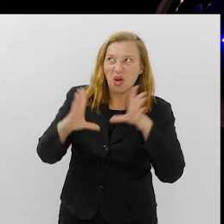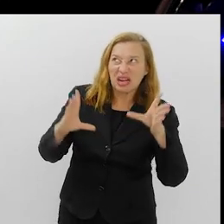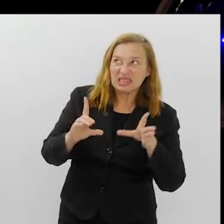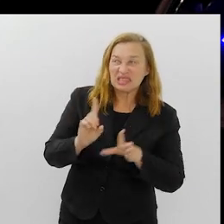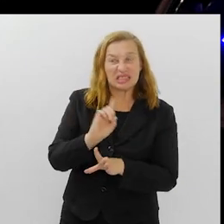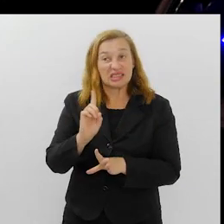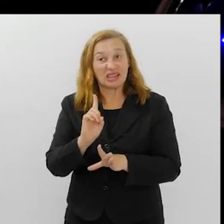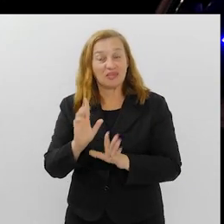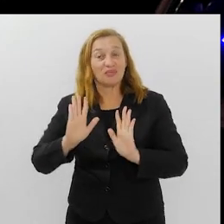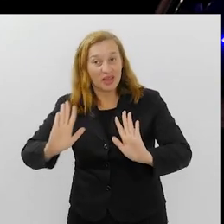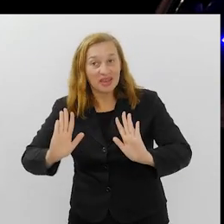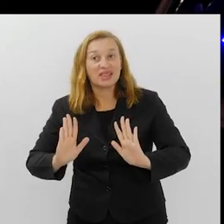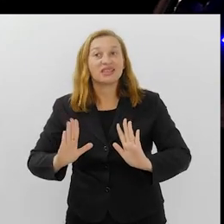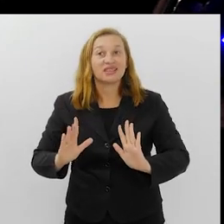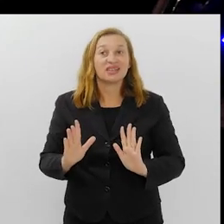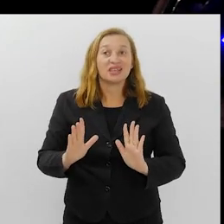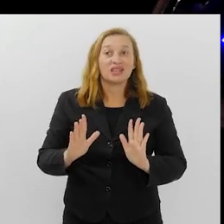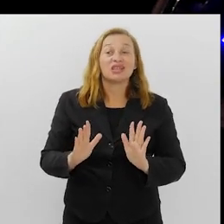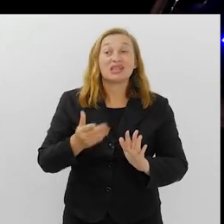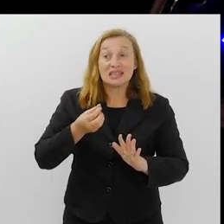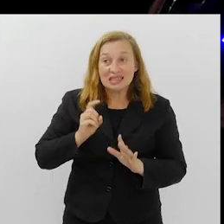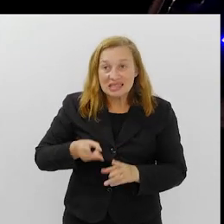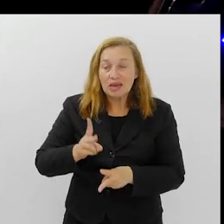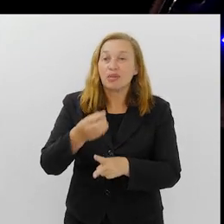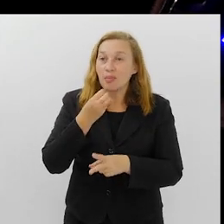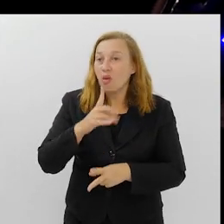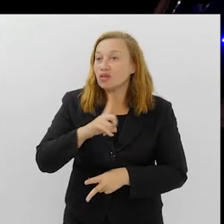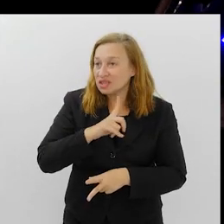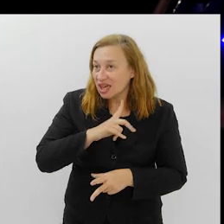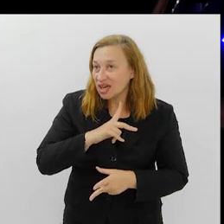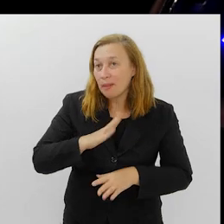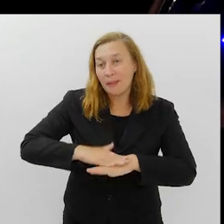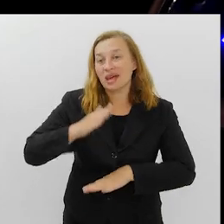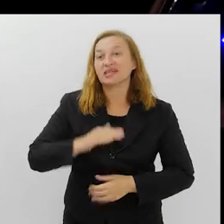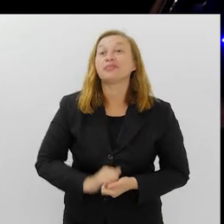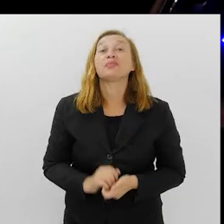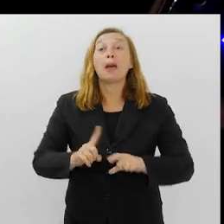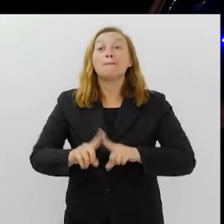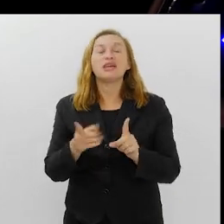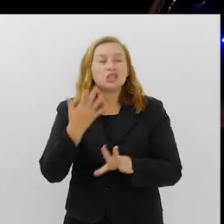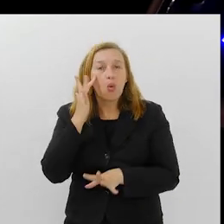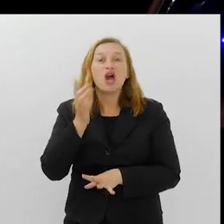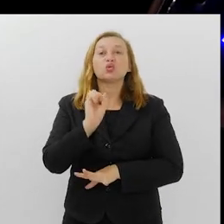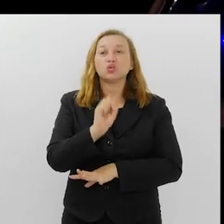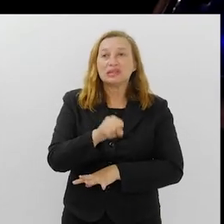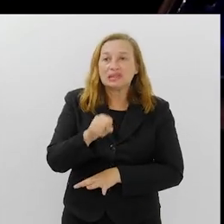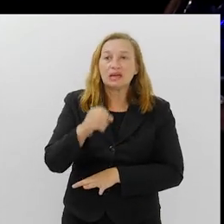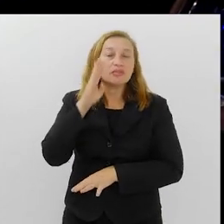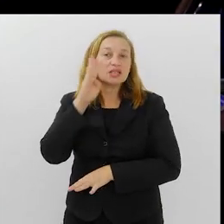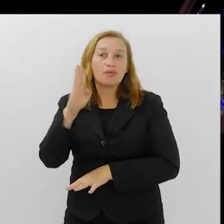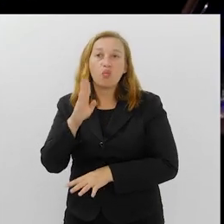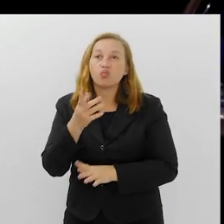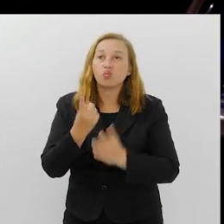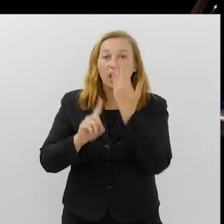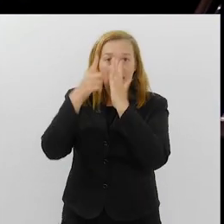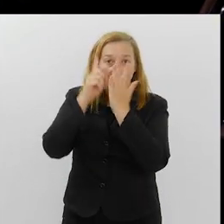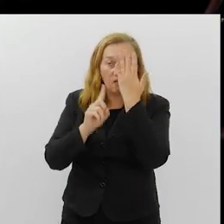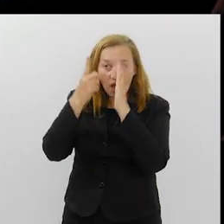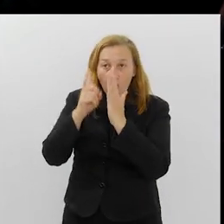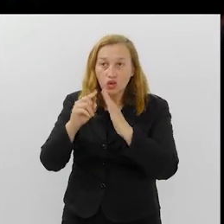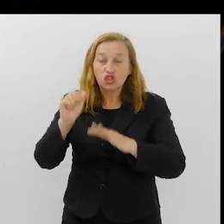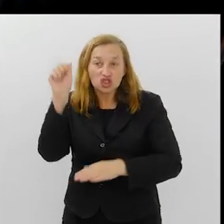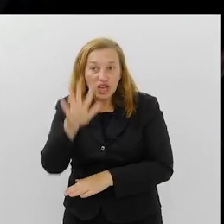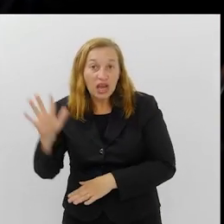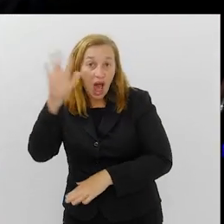democracia nunca é muito, né? Ah, sim, sim. Democracia é sempre bom, pode sempre ter mais. Mas eu acho sim, eu acho principalmente o carnaval, o